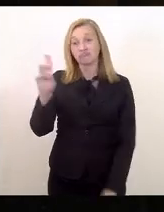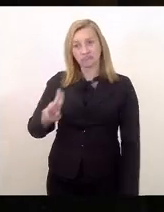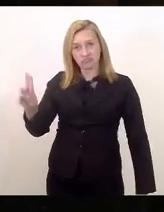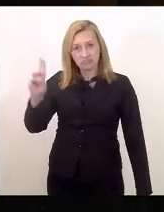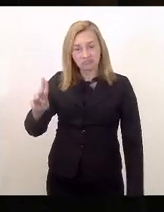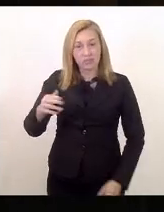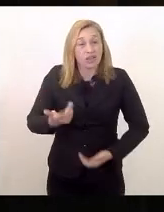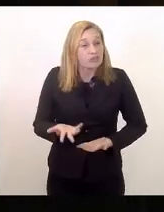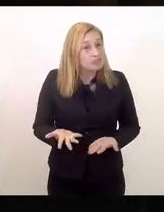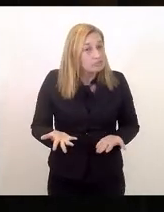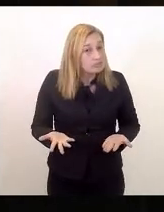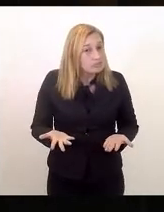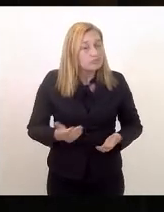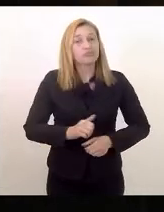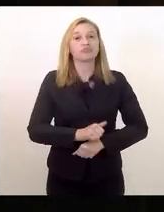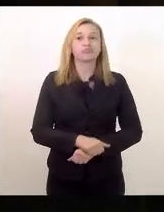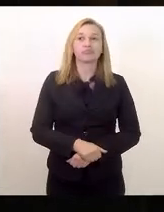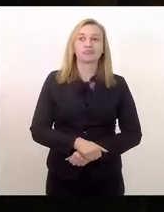é este